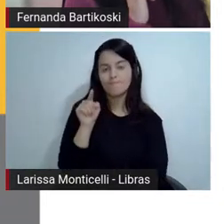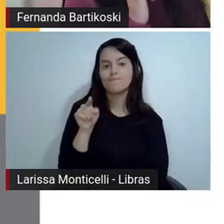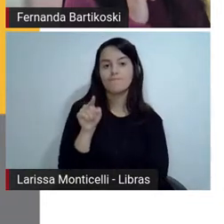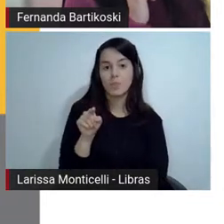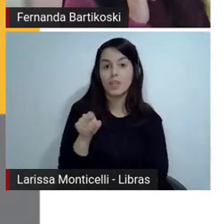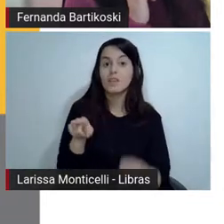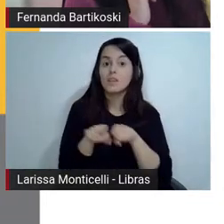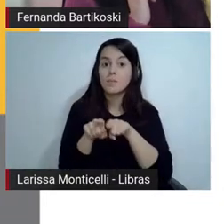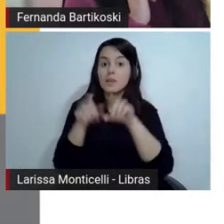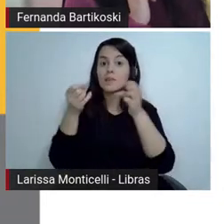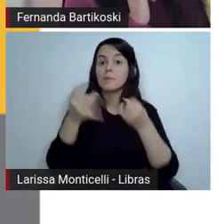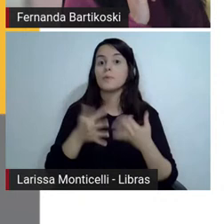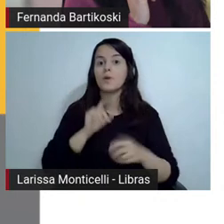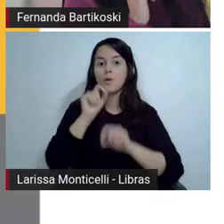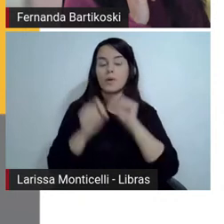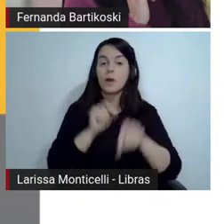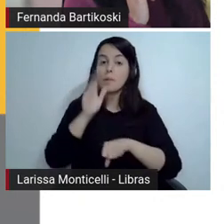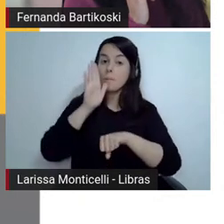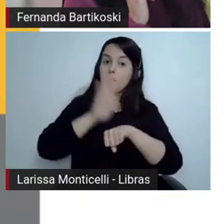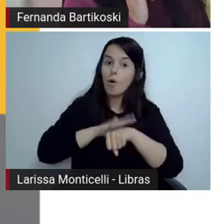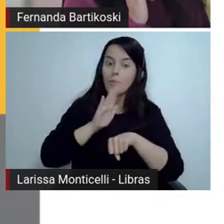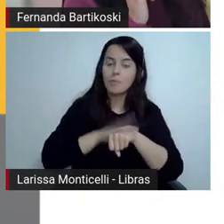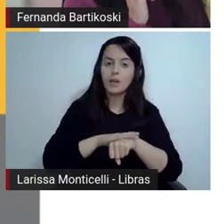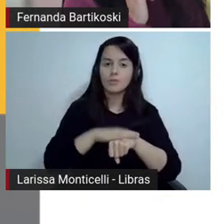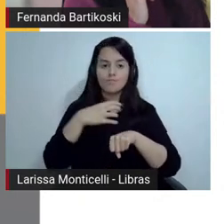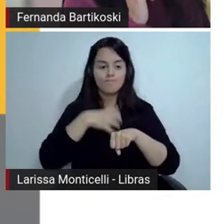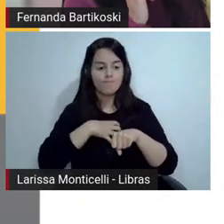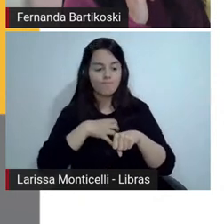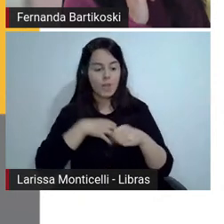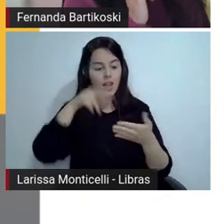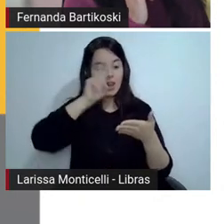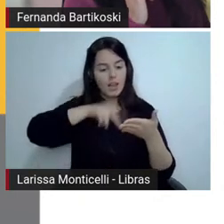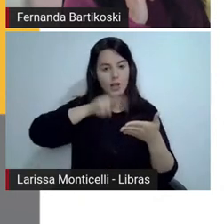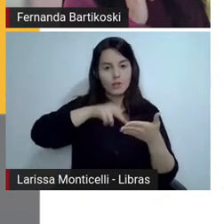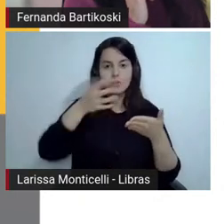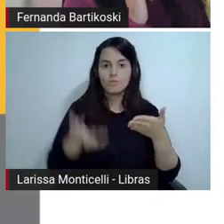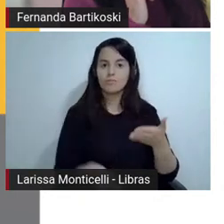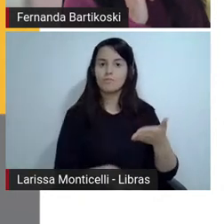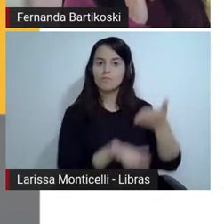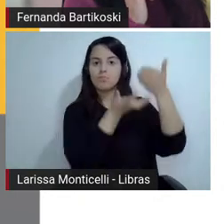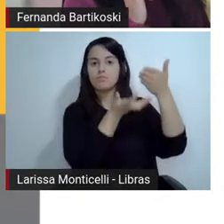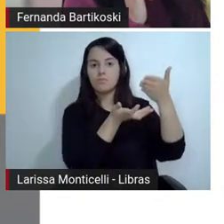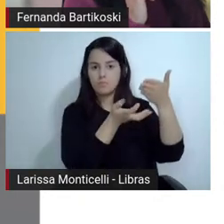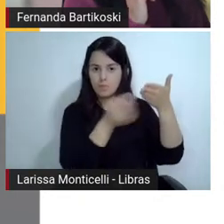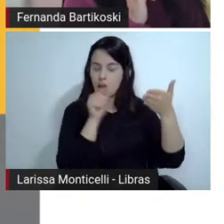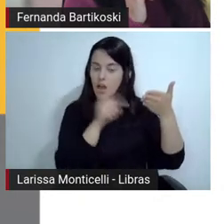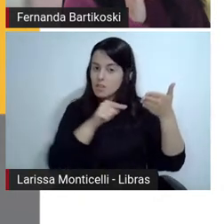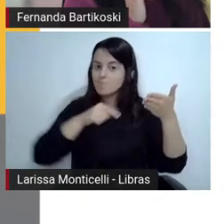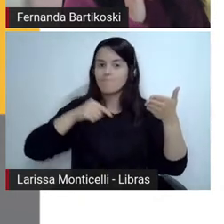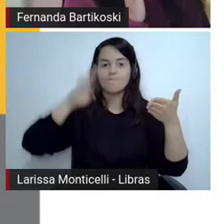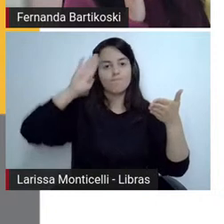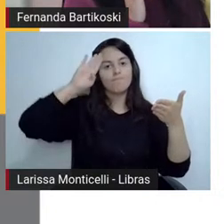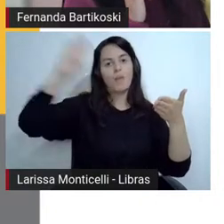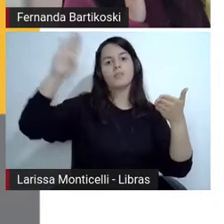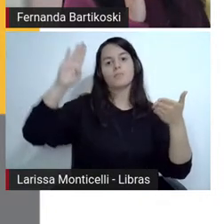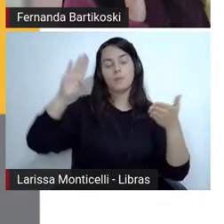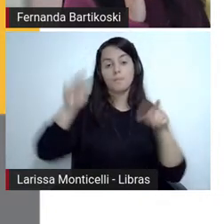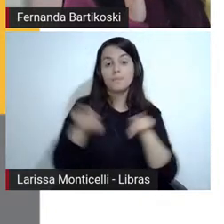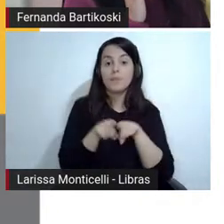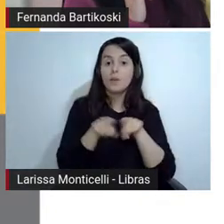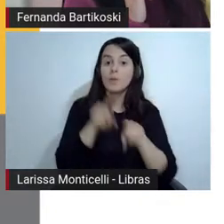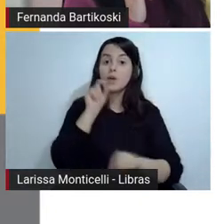da leitura, o momento da leitura aqui no topo, né? Então os sentidos não estão dados a priori no texto, mas são